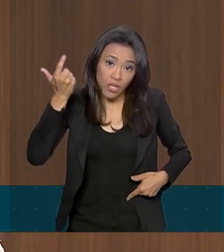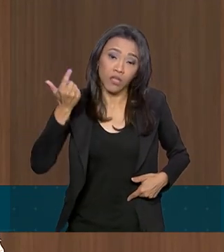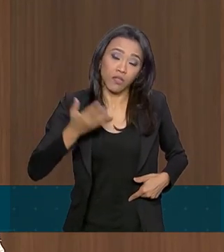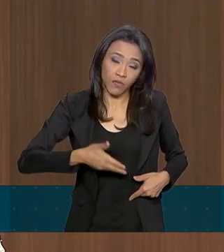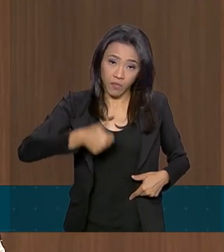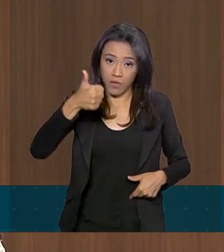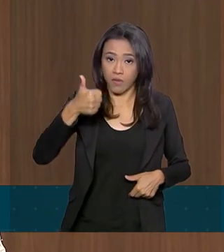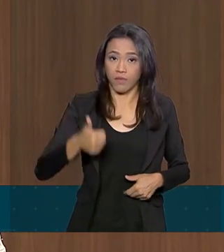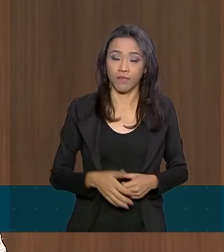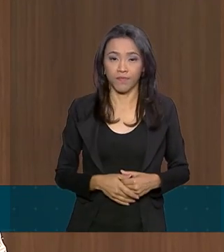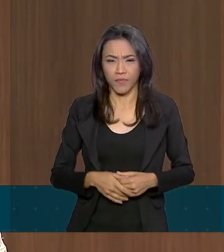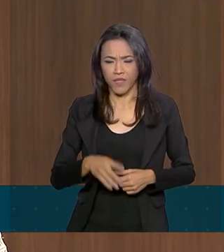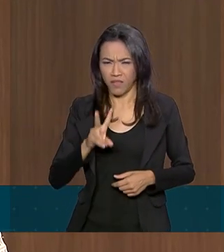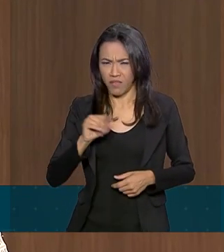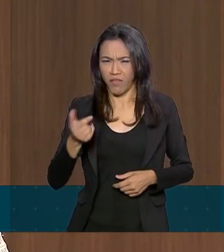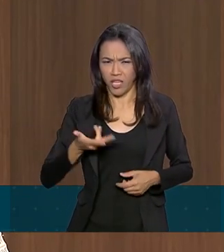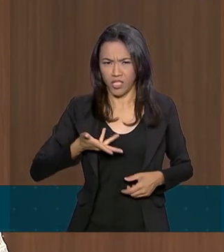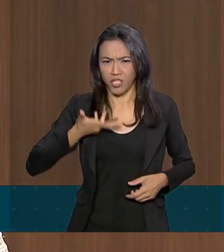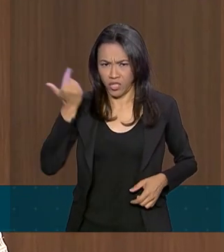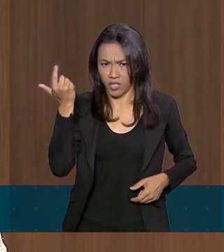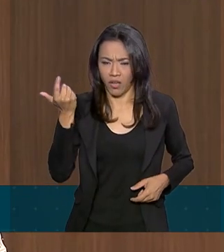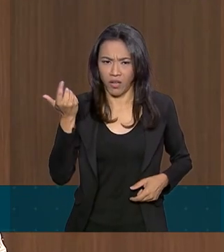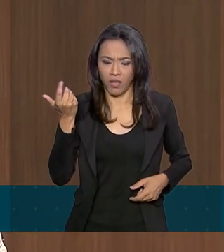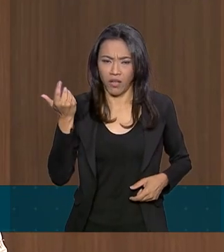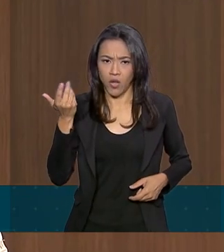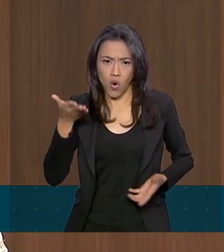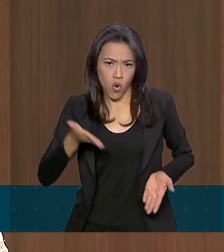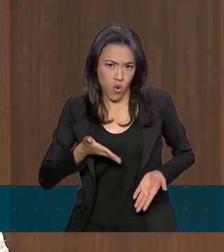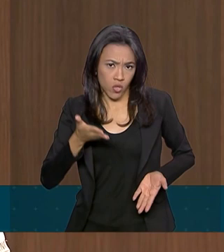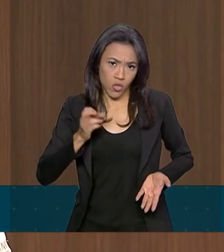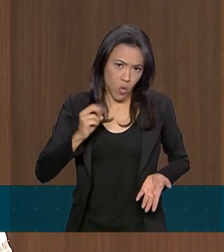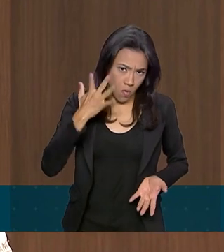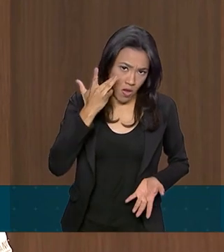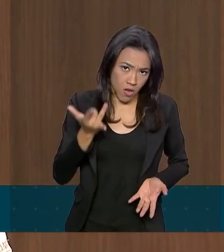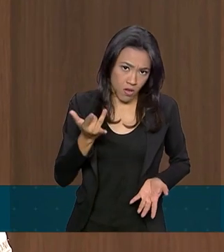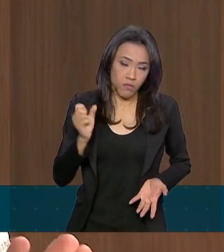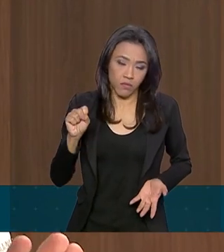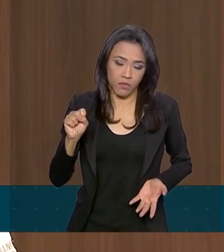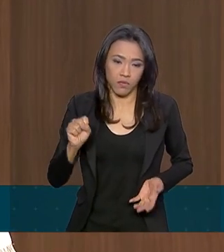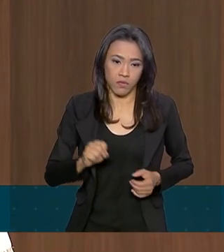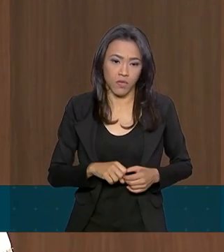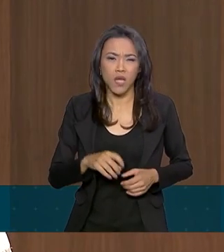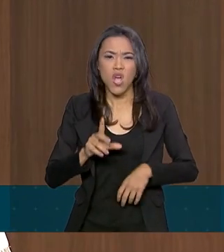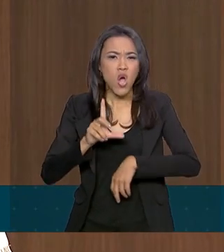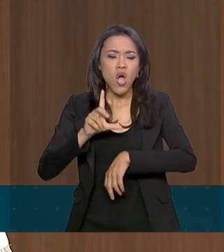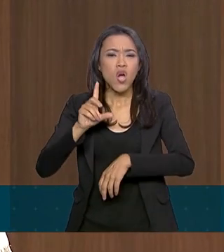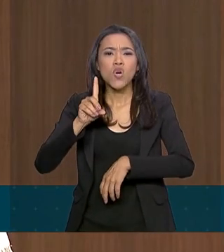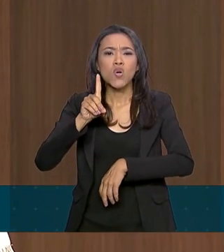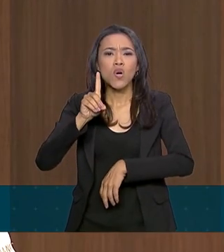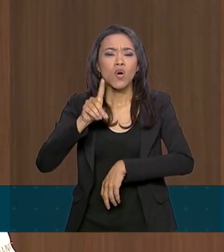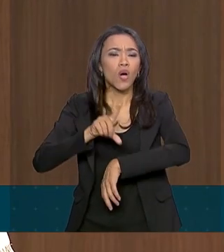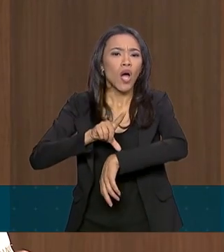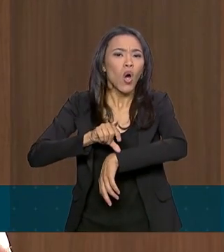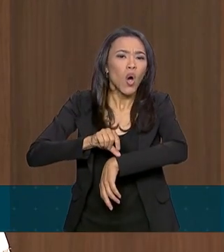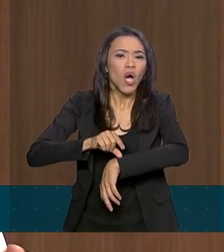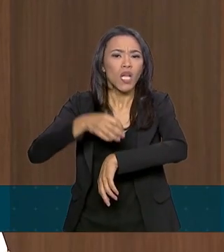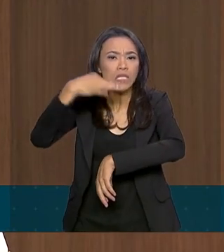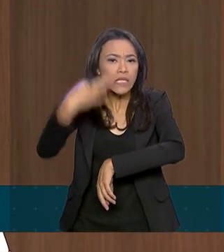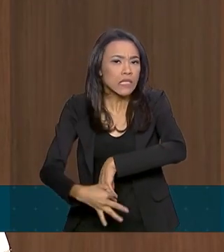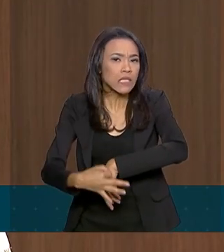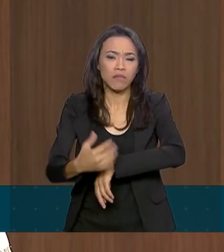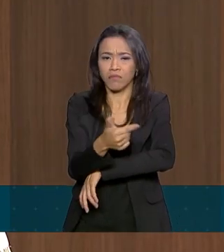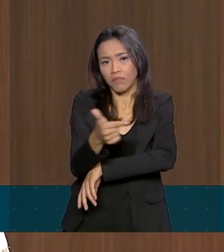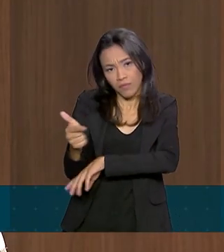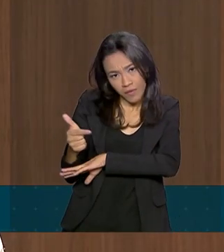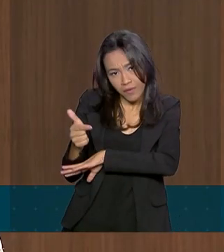líquida. E ele deve tirar, então, hoje ou amanhã mesmo? Isso. Mas não tem hora marcada, né? Medicina não tem hora